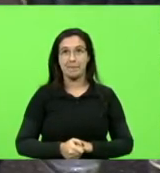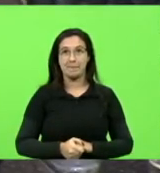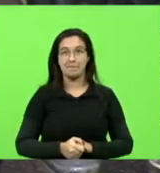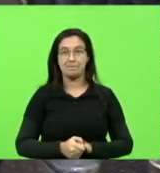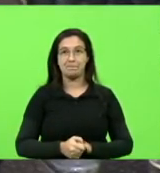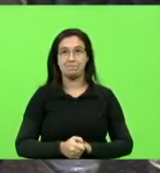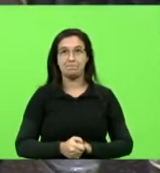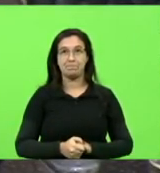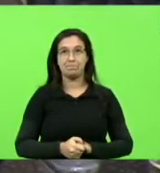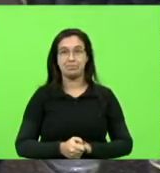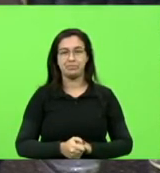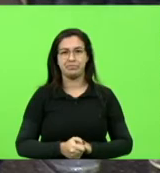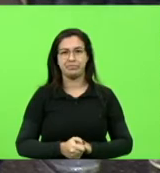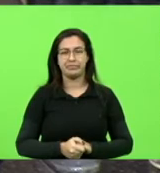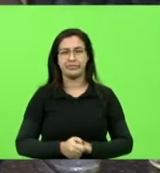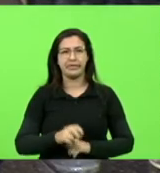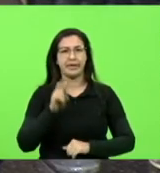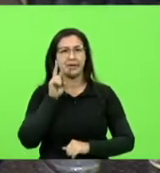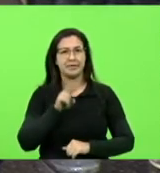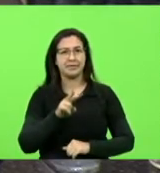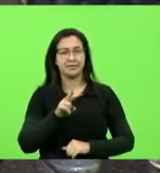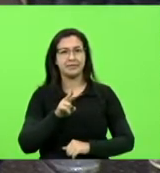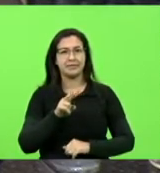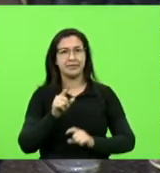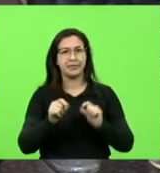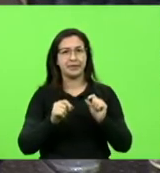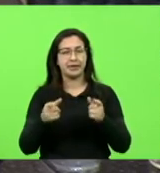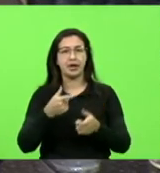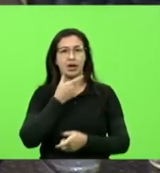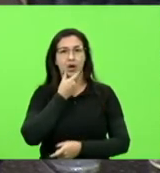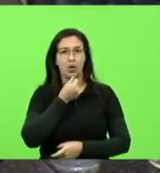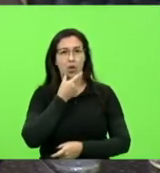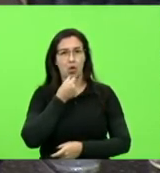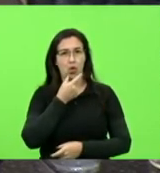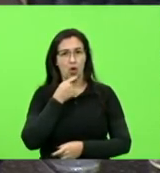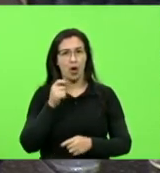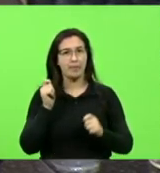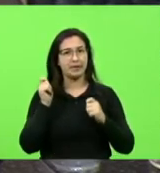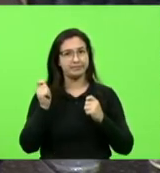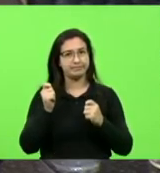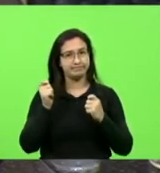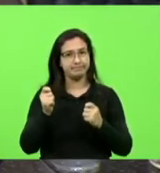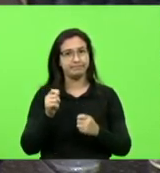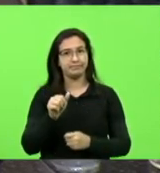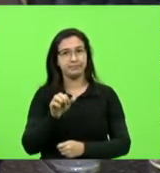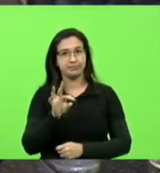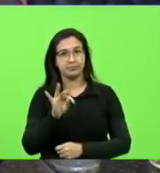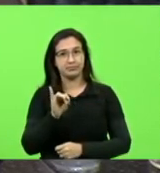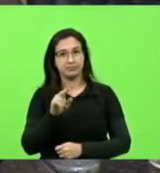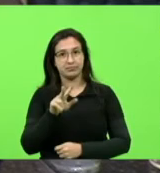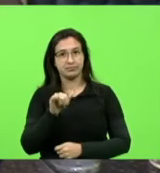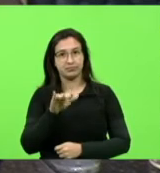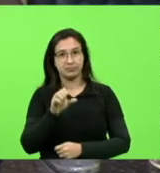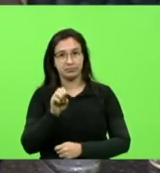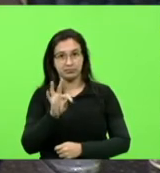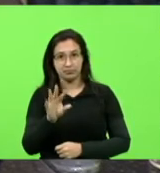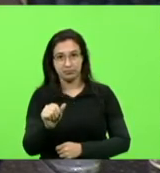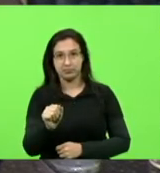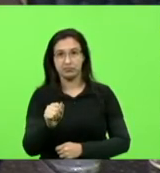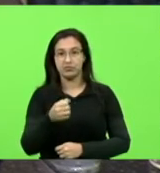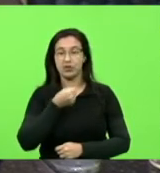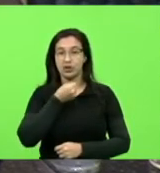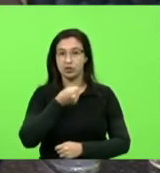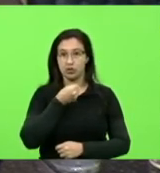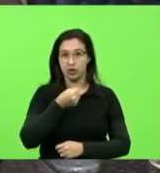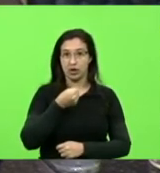Aí nós vemos um ativista, no caso ali um jornalista, xingando